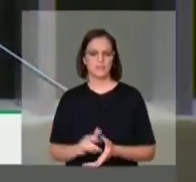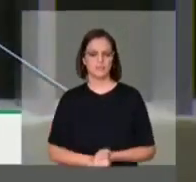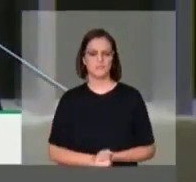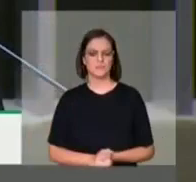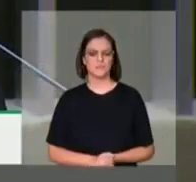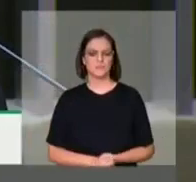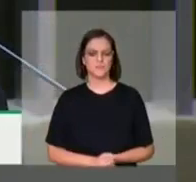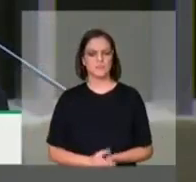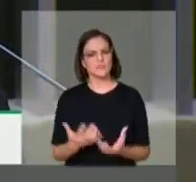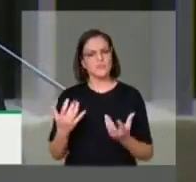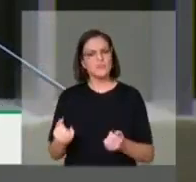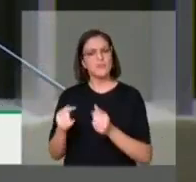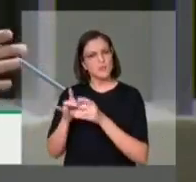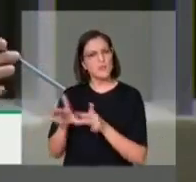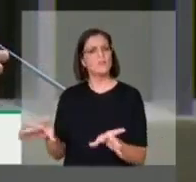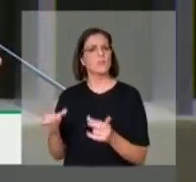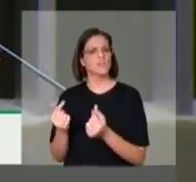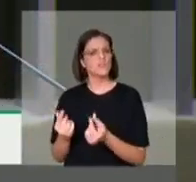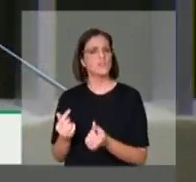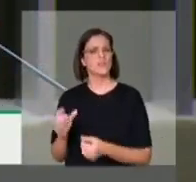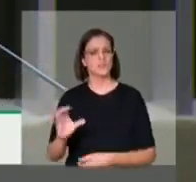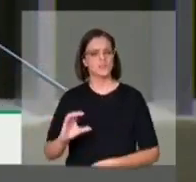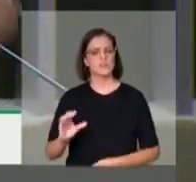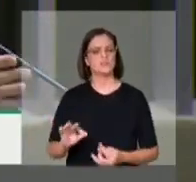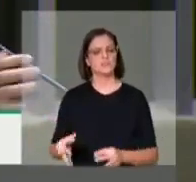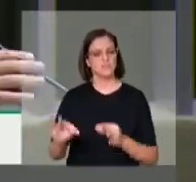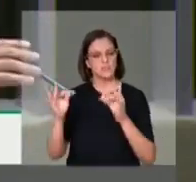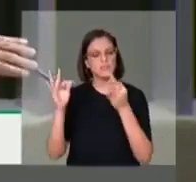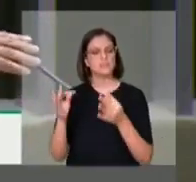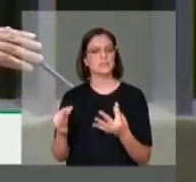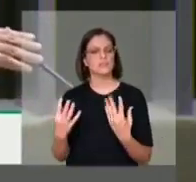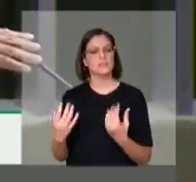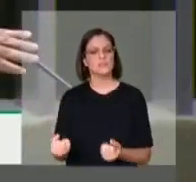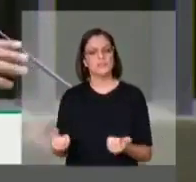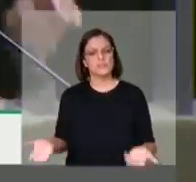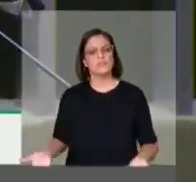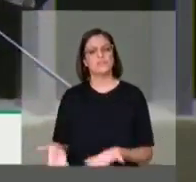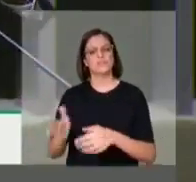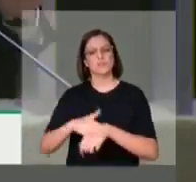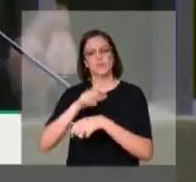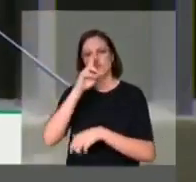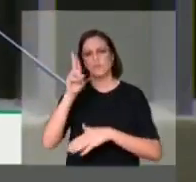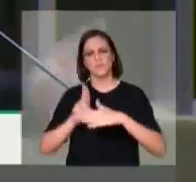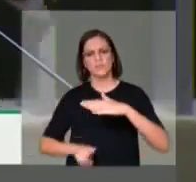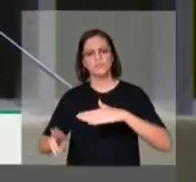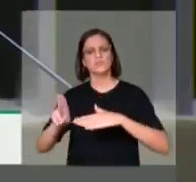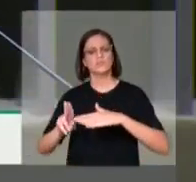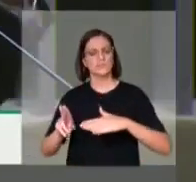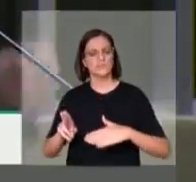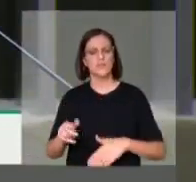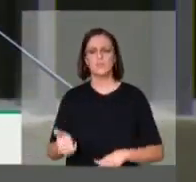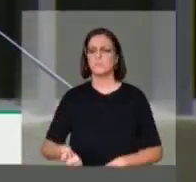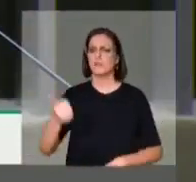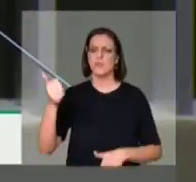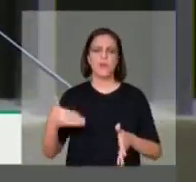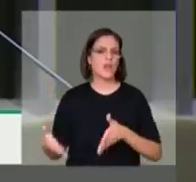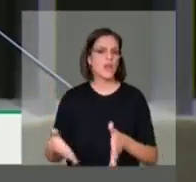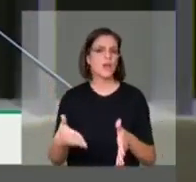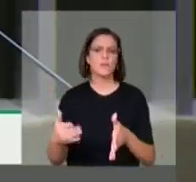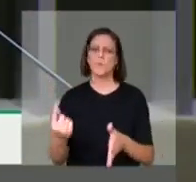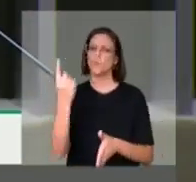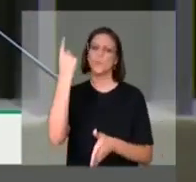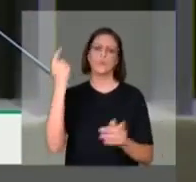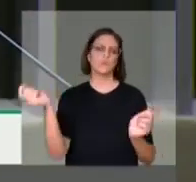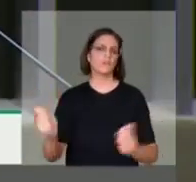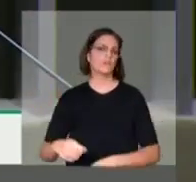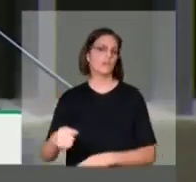descontigenciar os recursos da ciência e tecnologia, fortalecer as universidades e apostar nesse caminho, que é o único que pode fazer